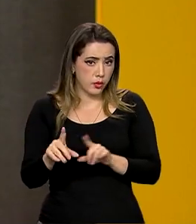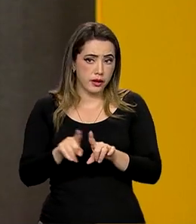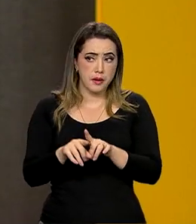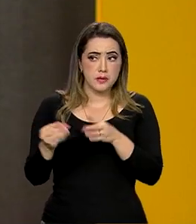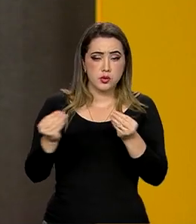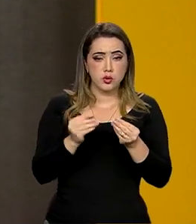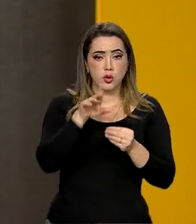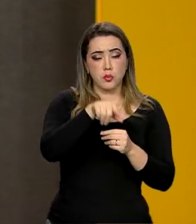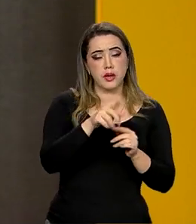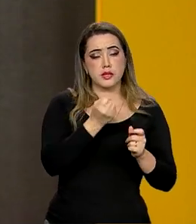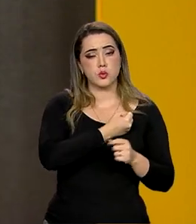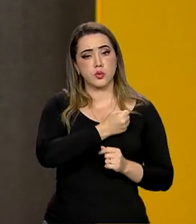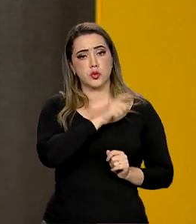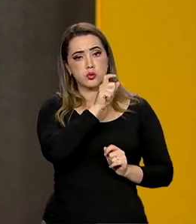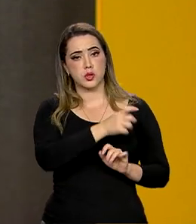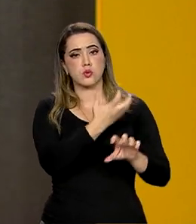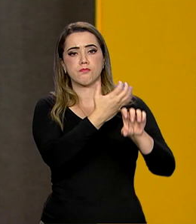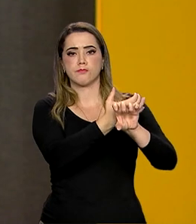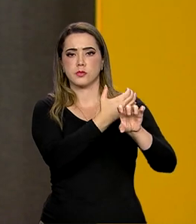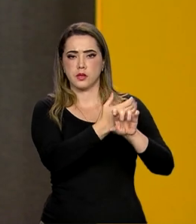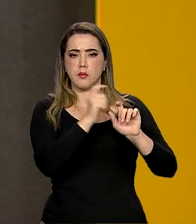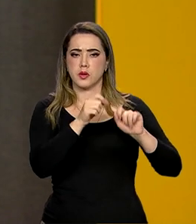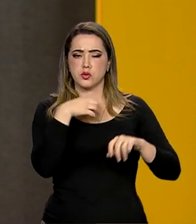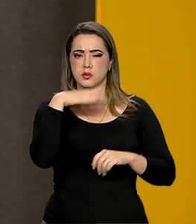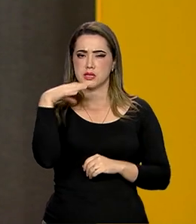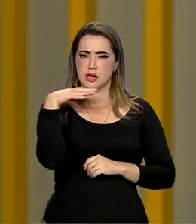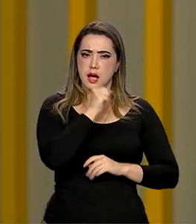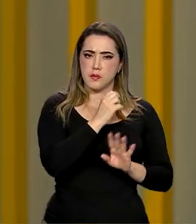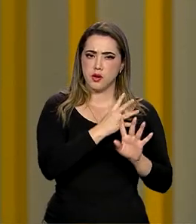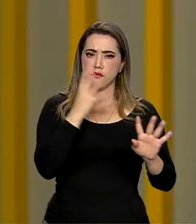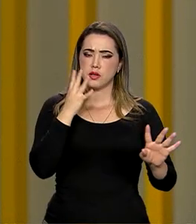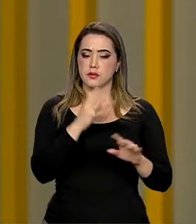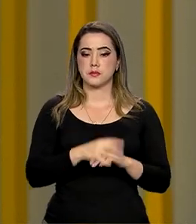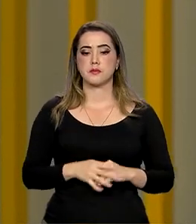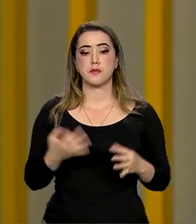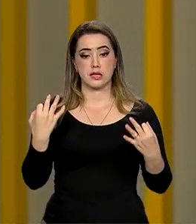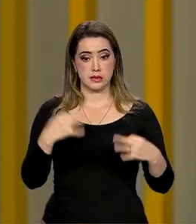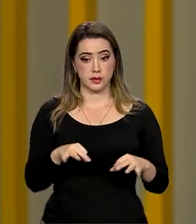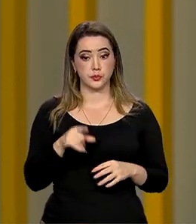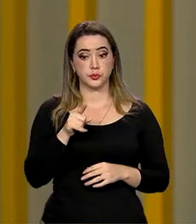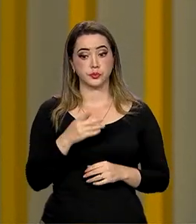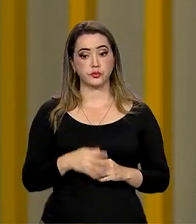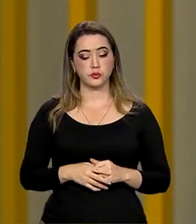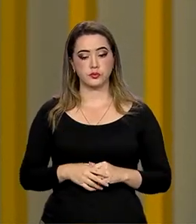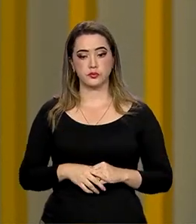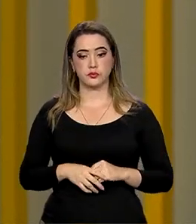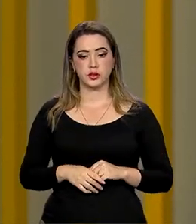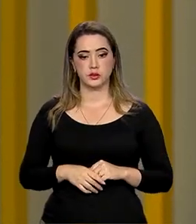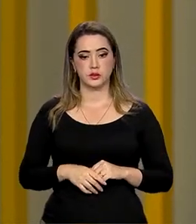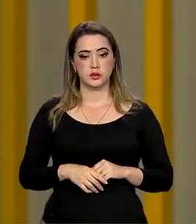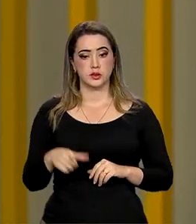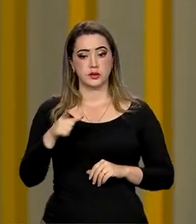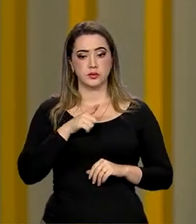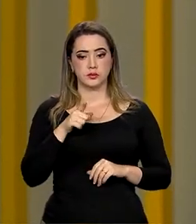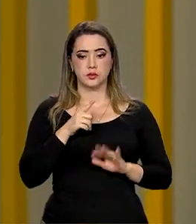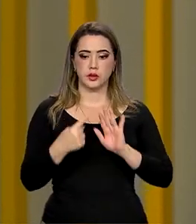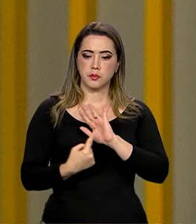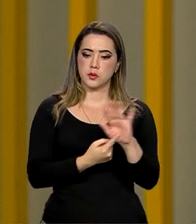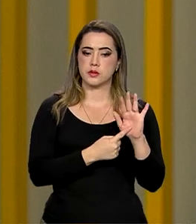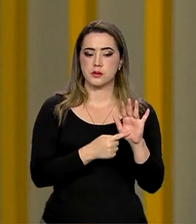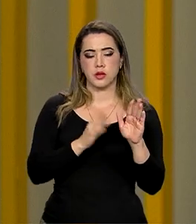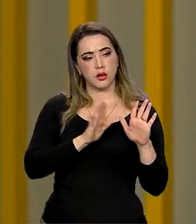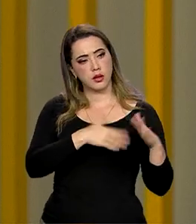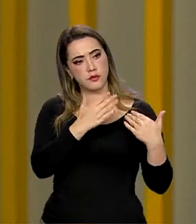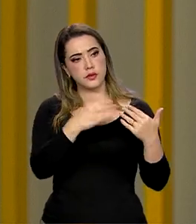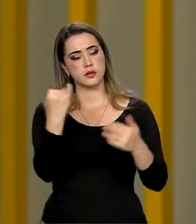também ajudam a acelerar o andamento dessa fila? Certamente. Os mutirões têm demonstrado bastante avanço,